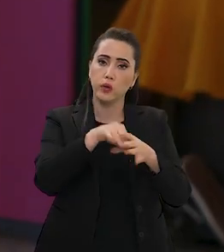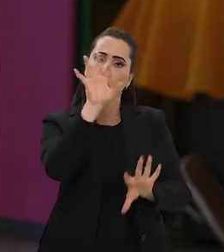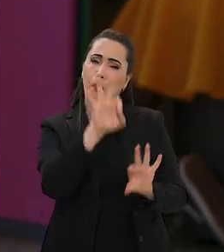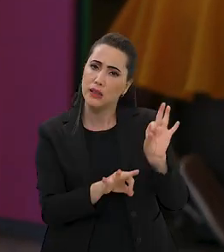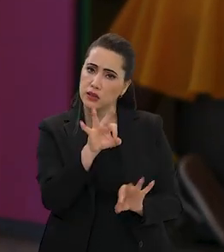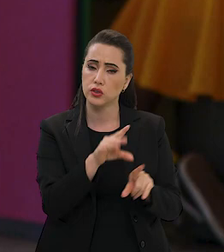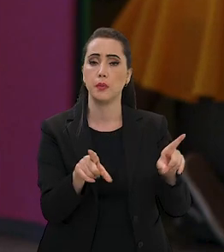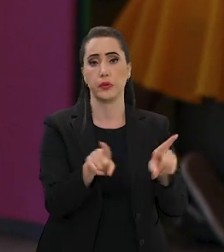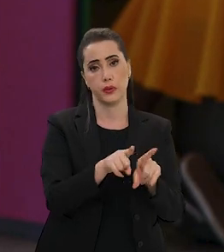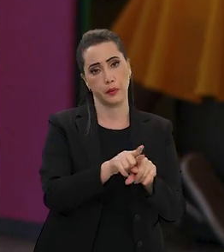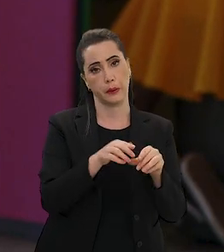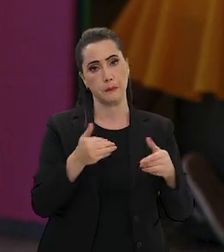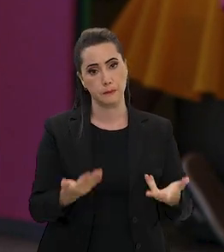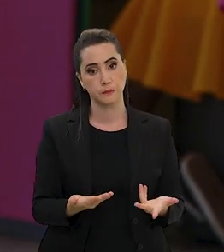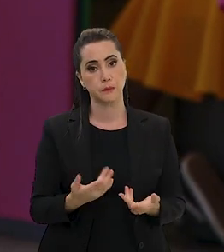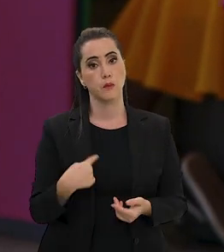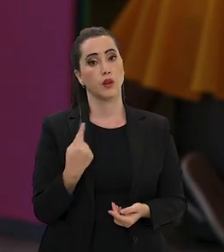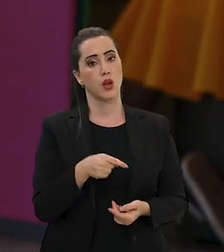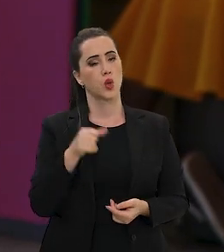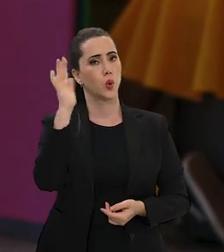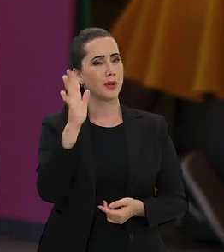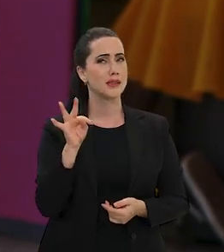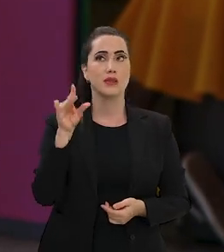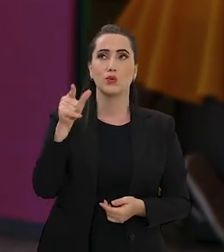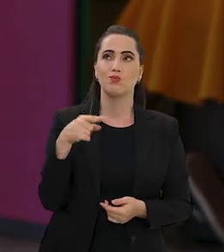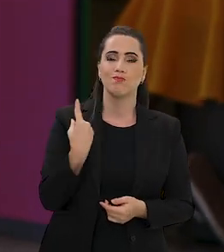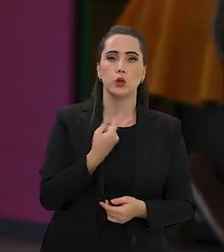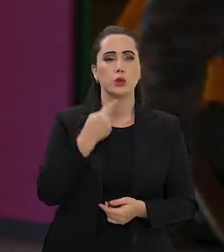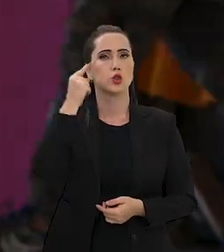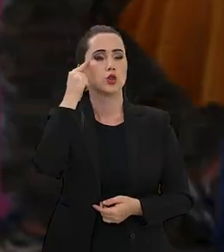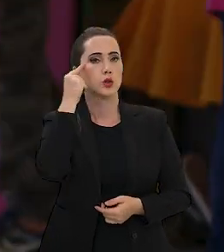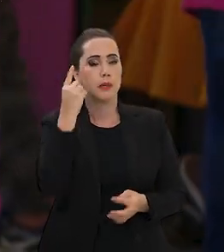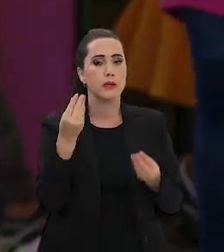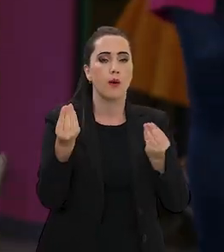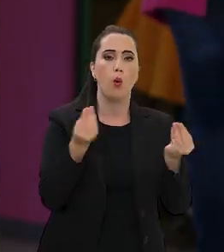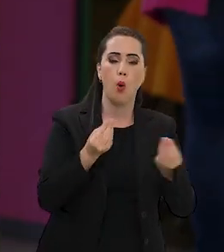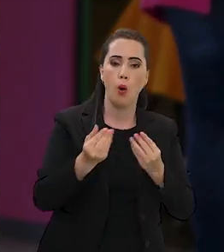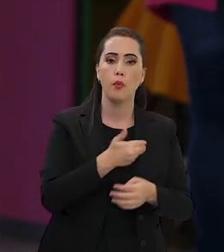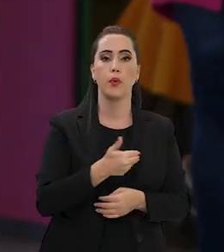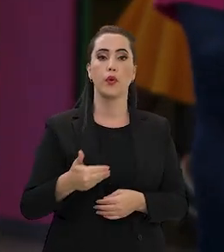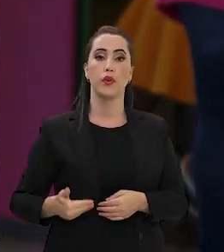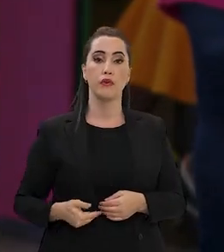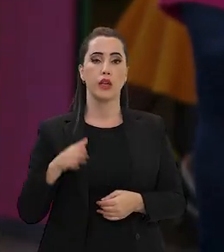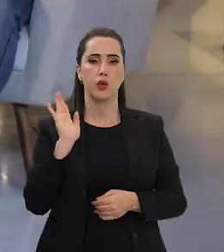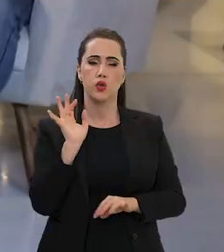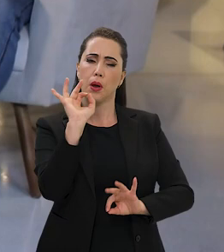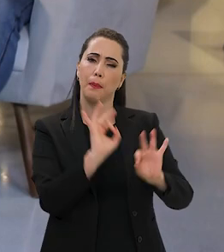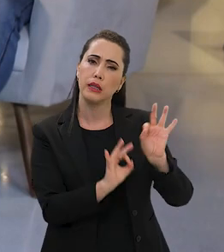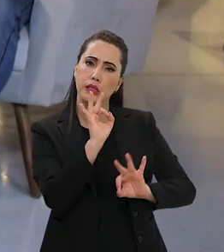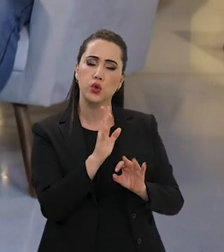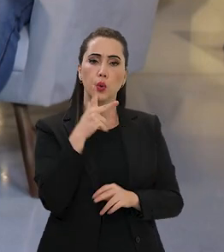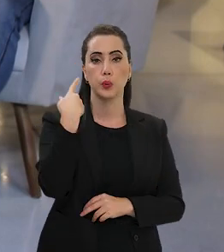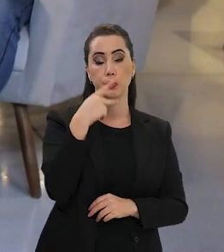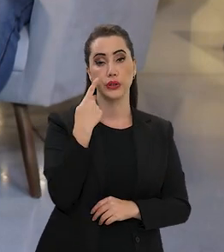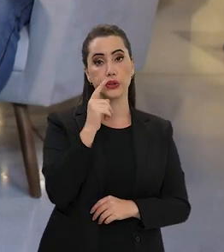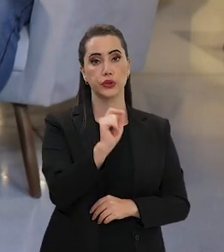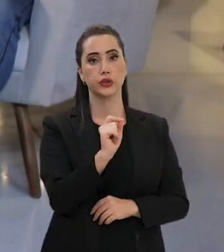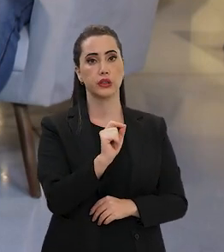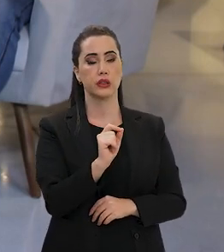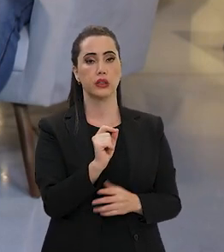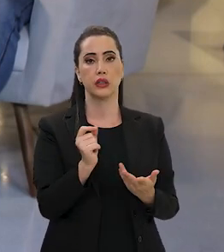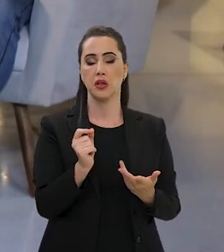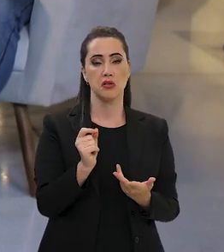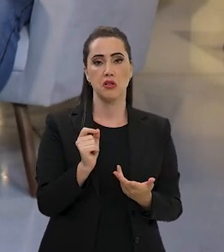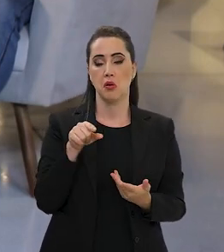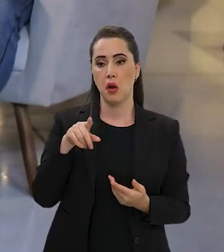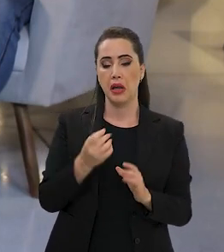diria, assim, no Brasil como um todo, é uma coisa que a gente ainda está engatinhando. Quanto o governo já não estruturou de política,